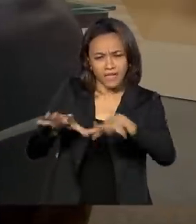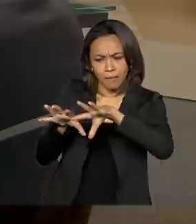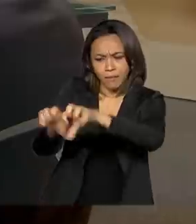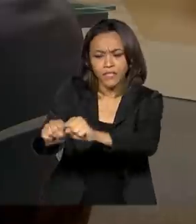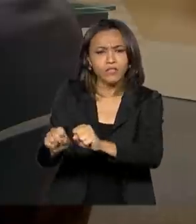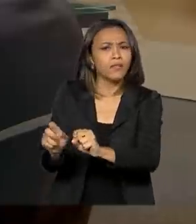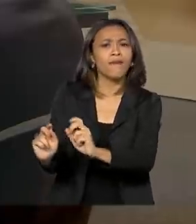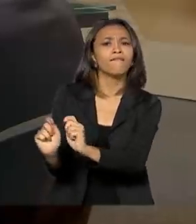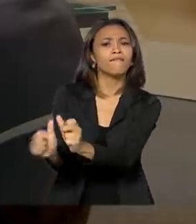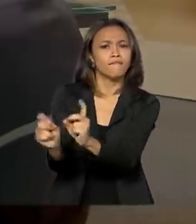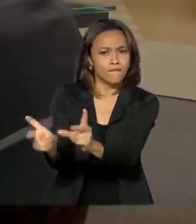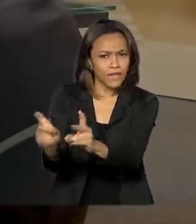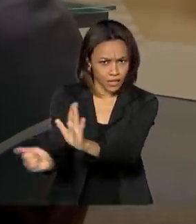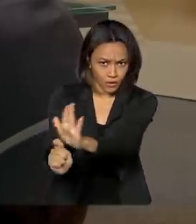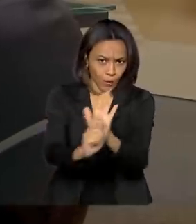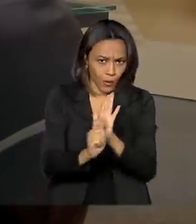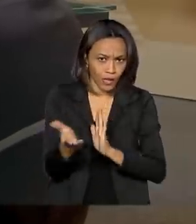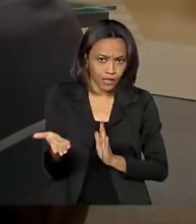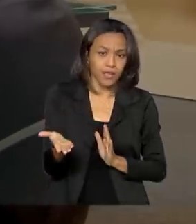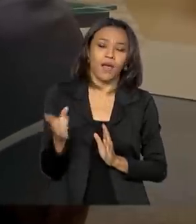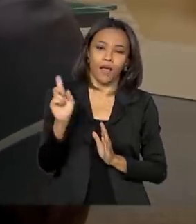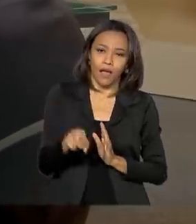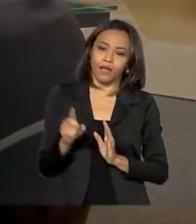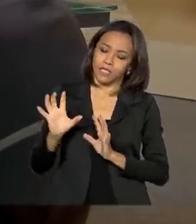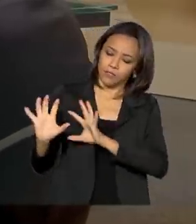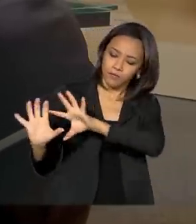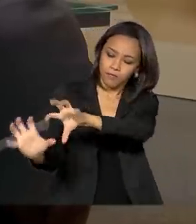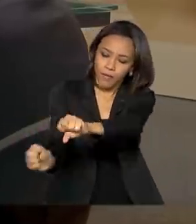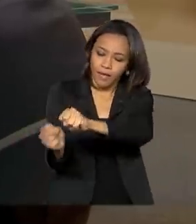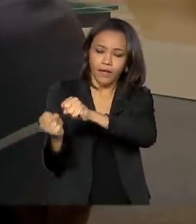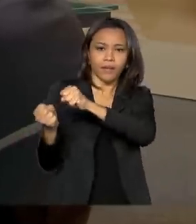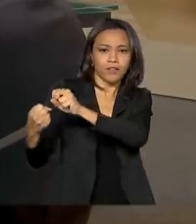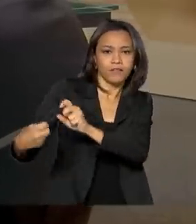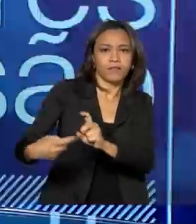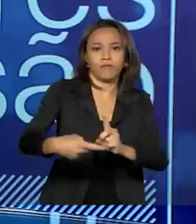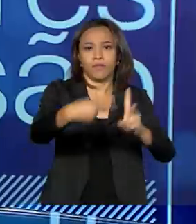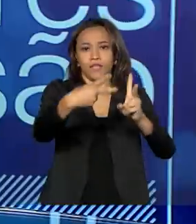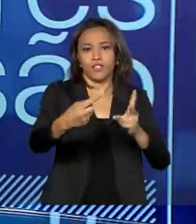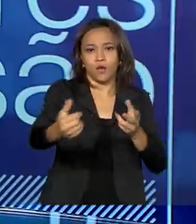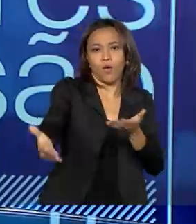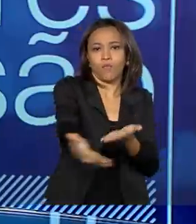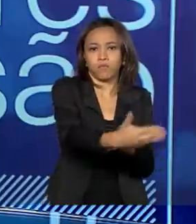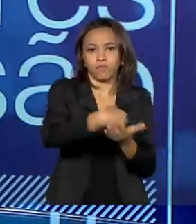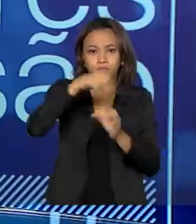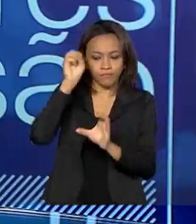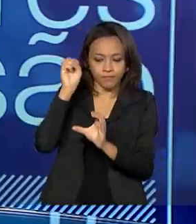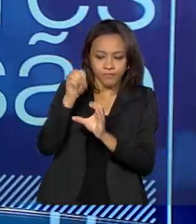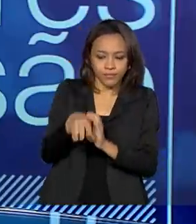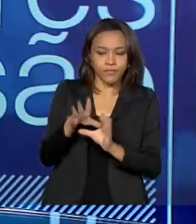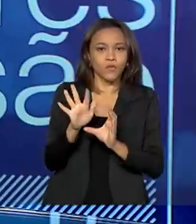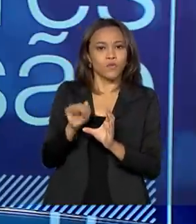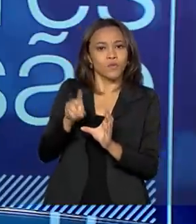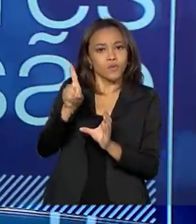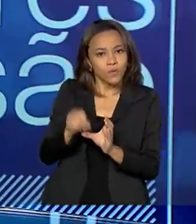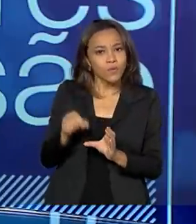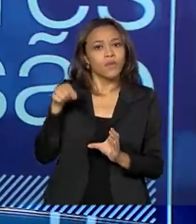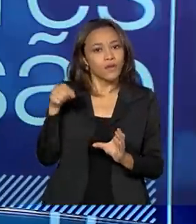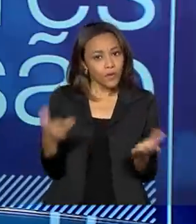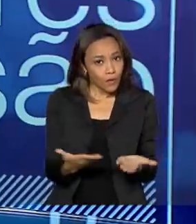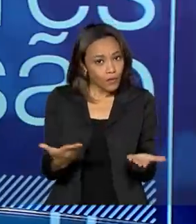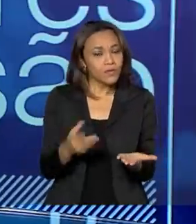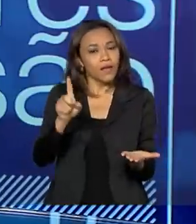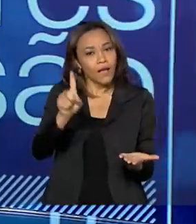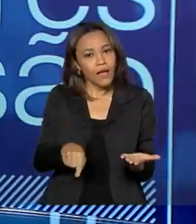drogas? Exatamente. São bens apreendidos do tráfico de drogas, embora a Senad teve ampliado a sua competência hoje